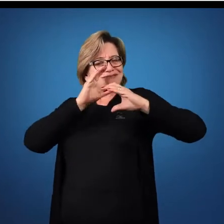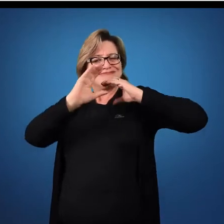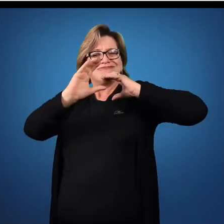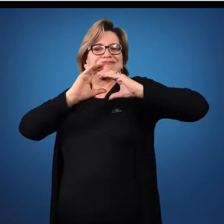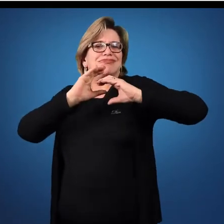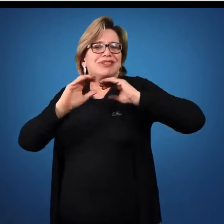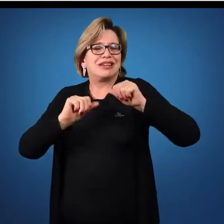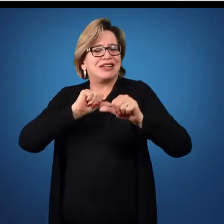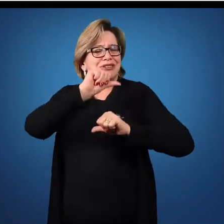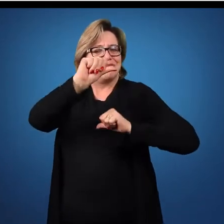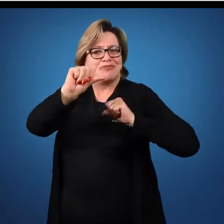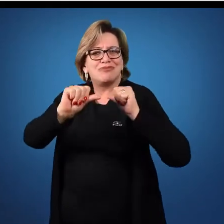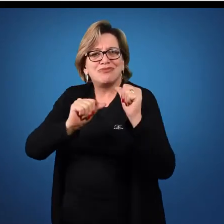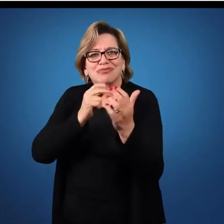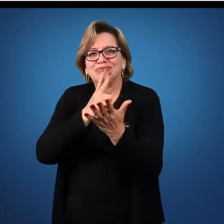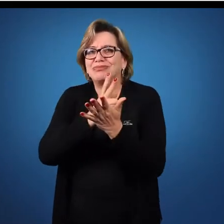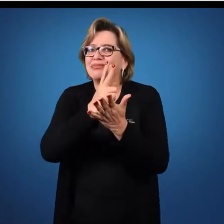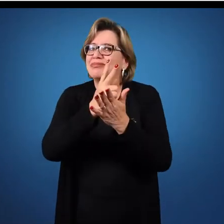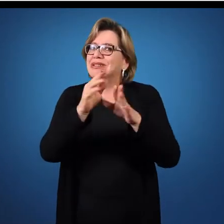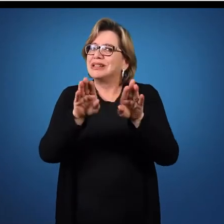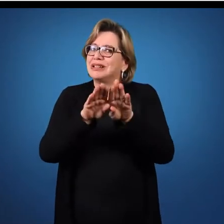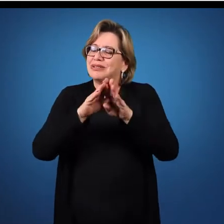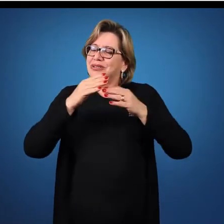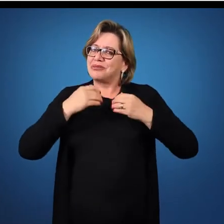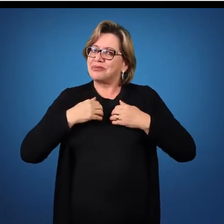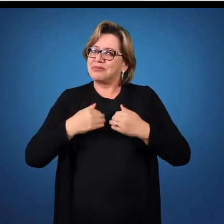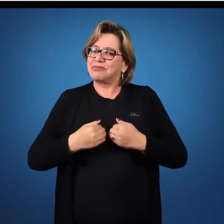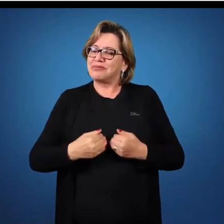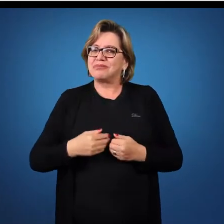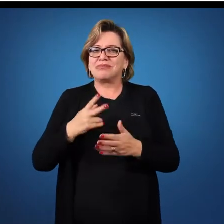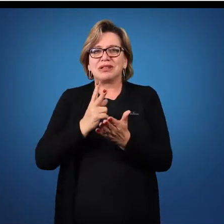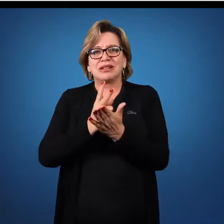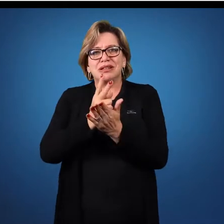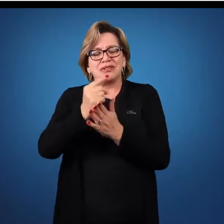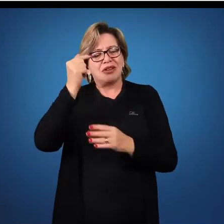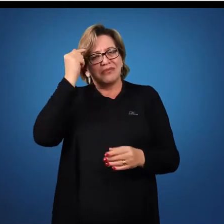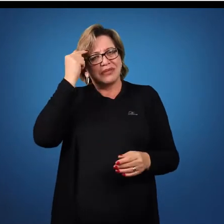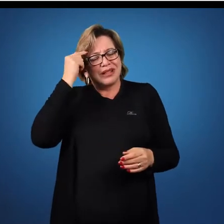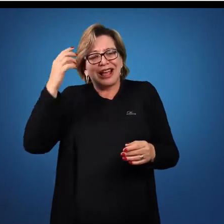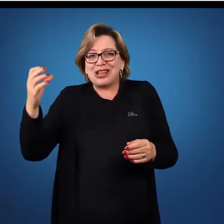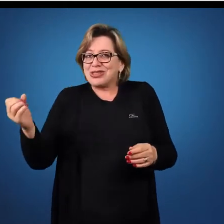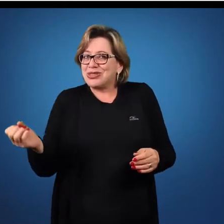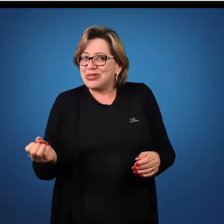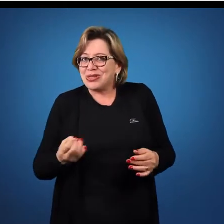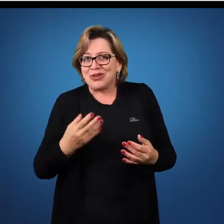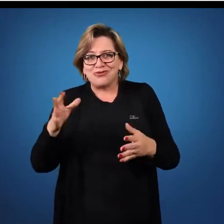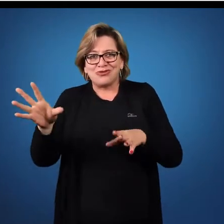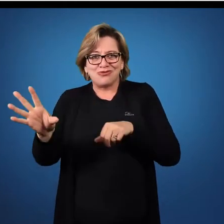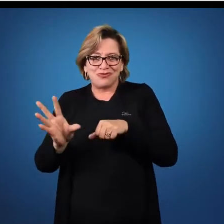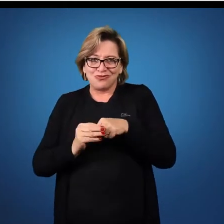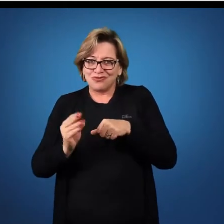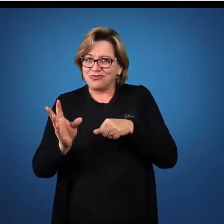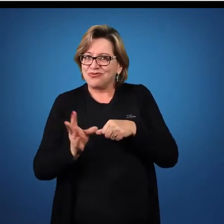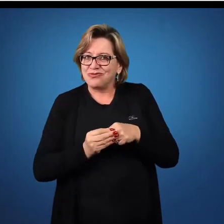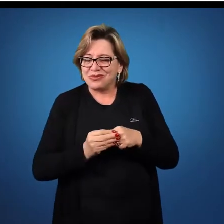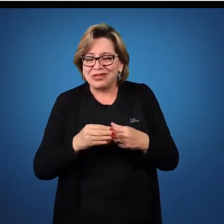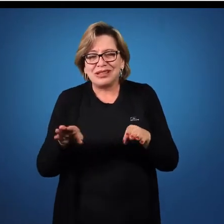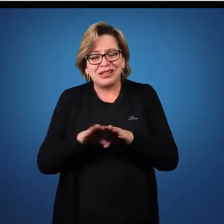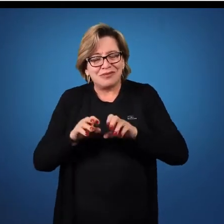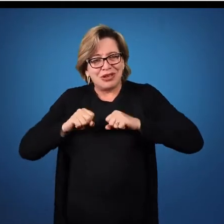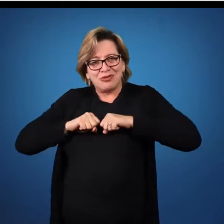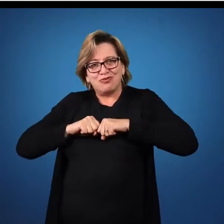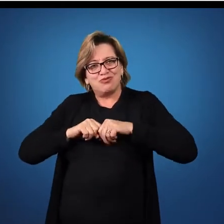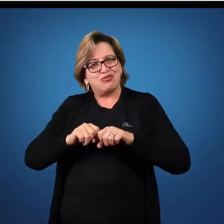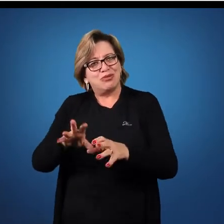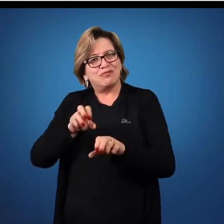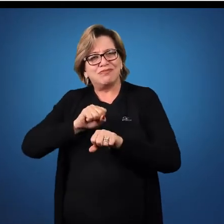corpo que vai, cada vez mais, pensar em novas informações, transferir novas informações.